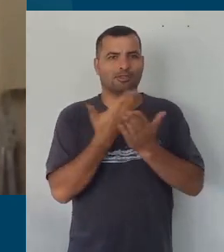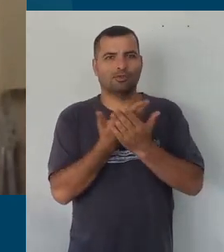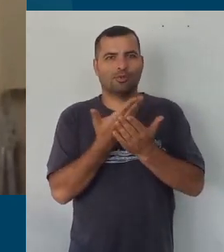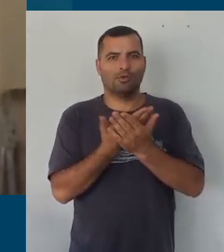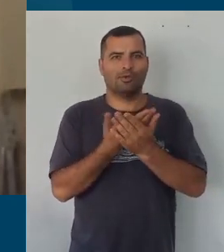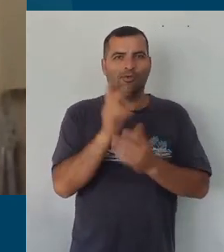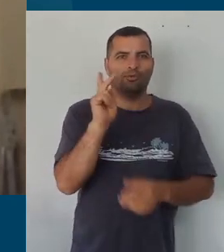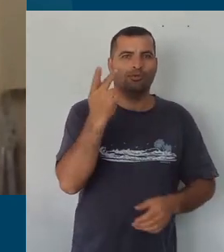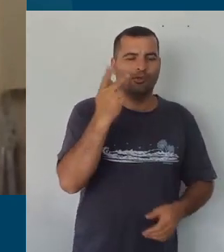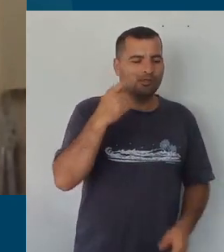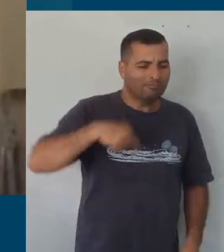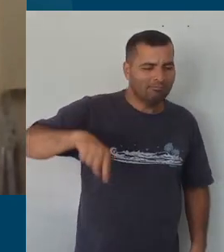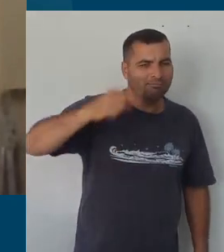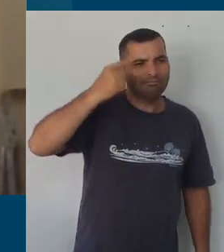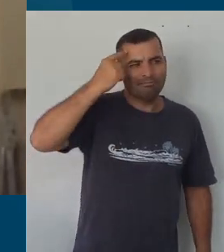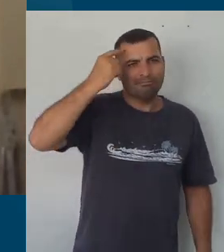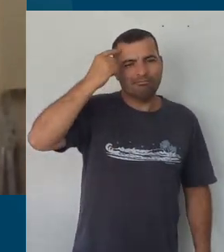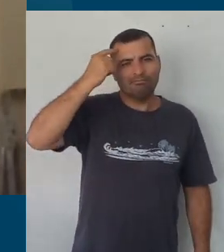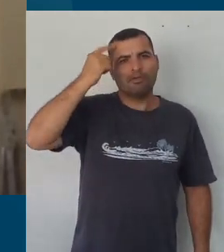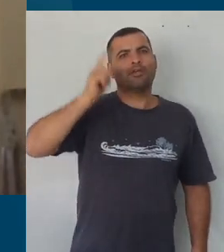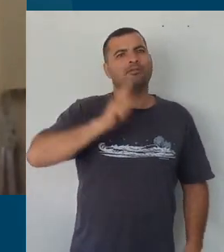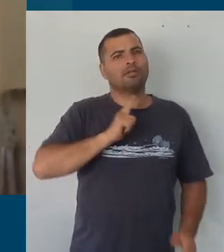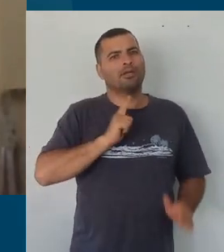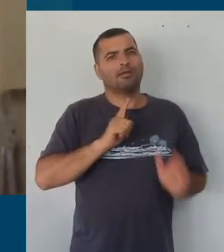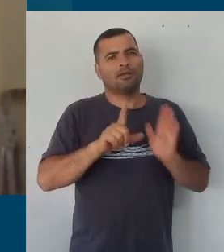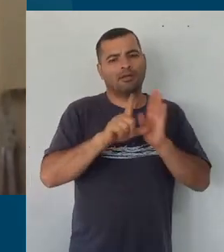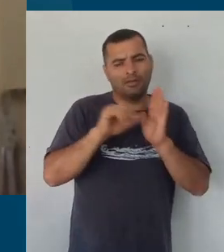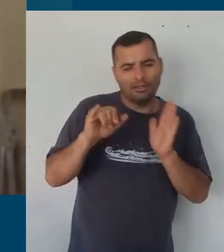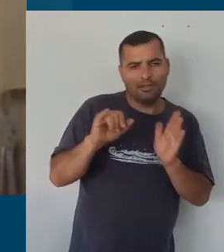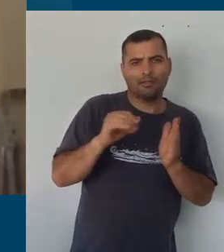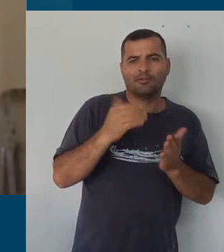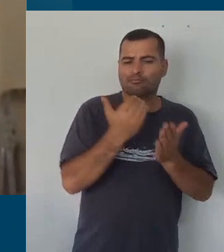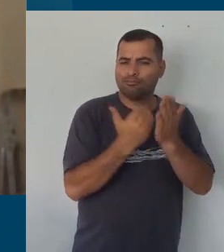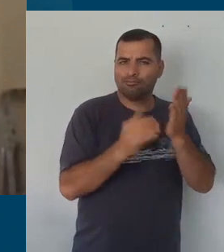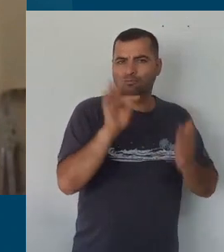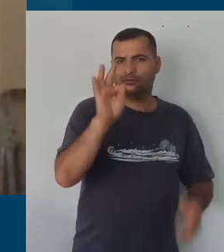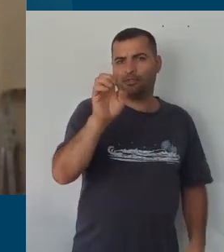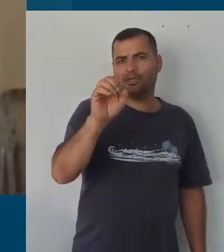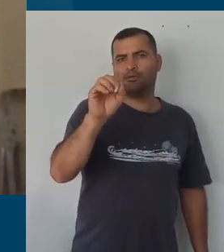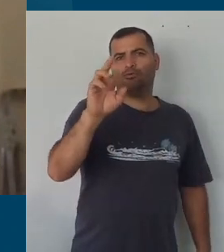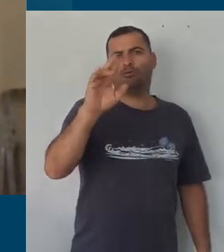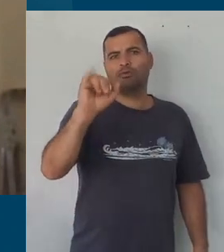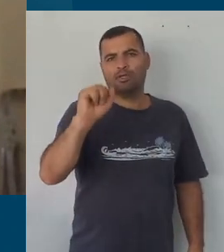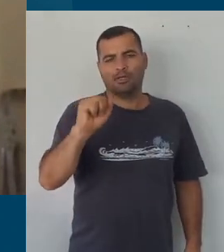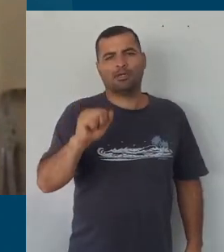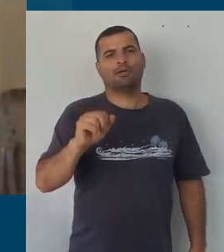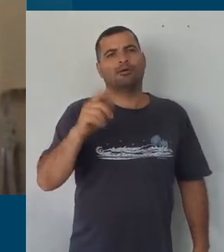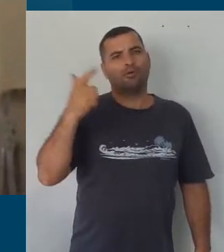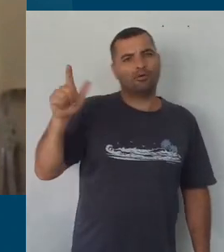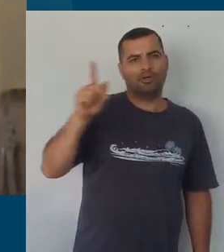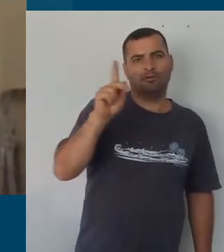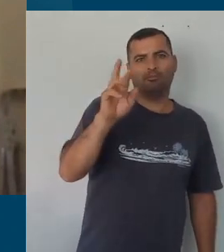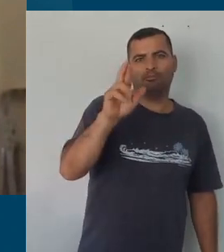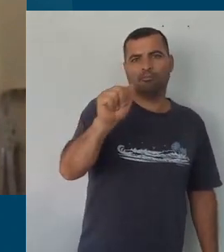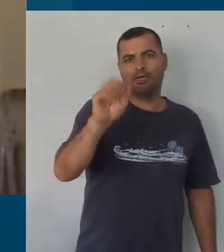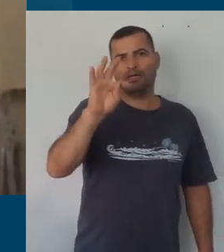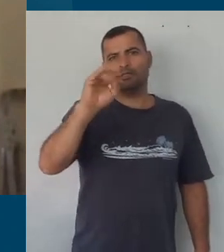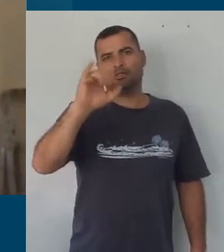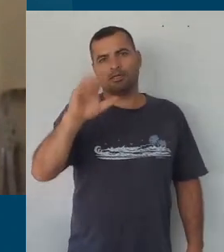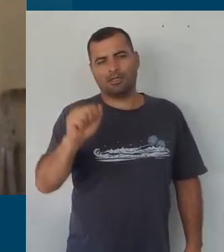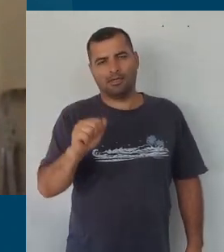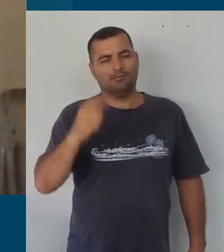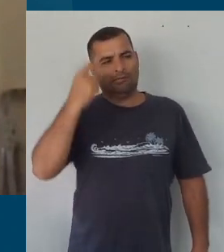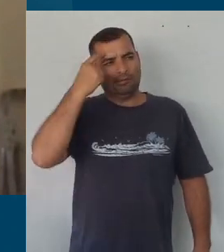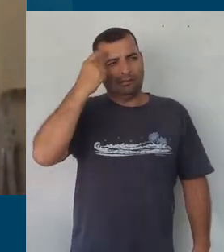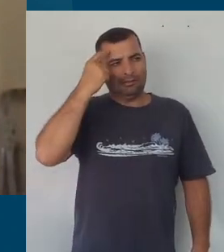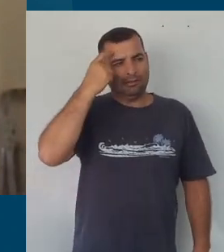diretrizes, rever as teorias, revisitar práticas e, principalmente, ter